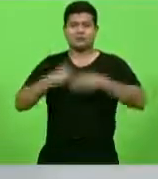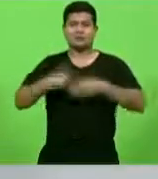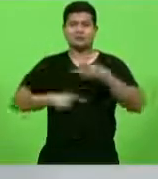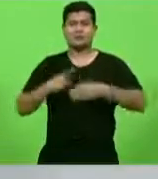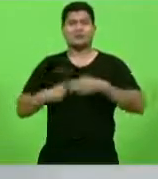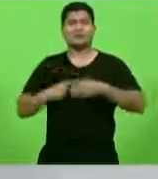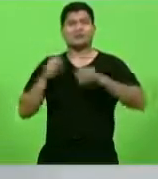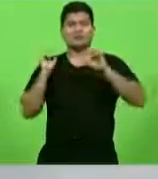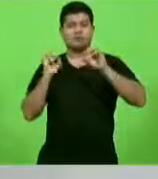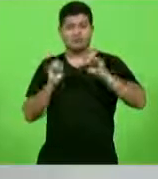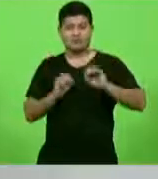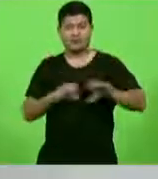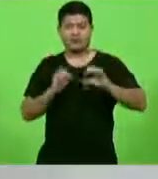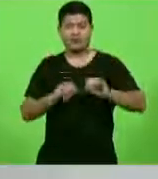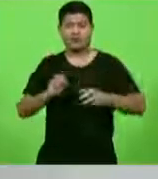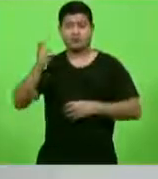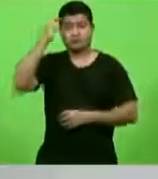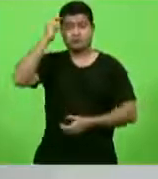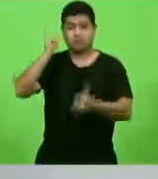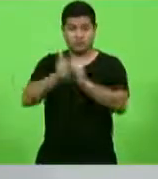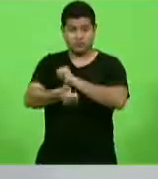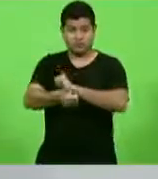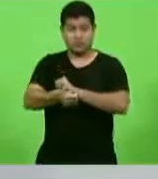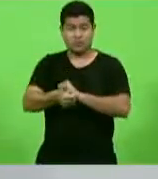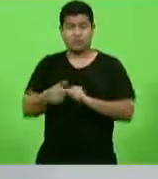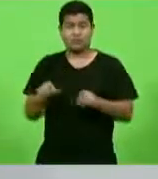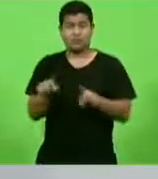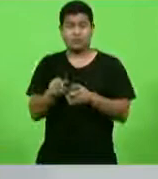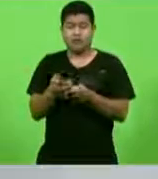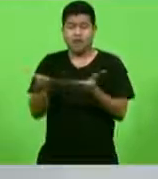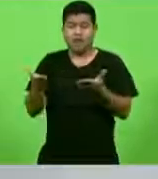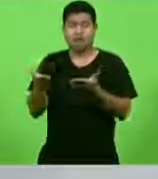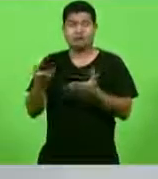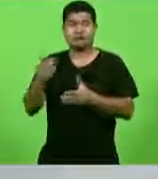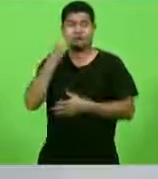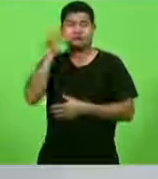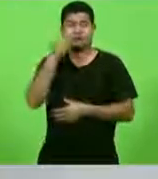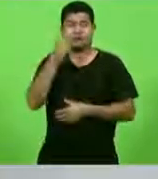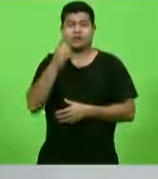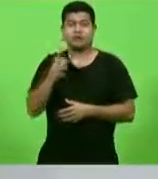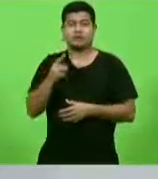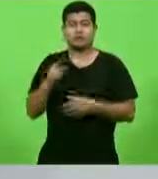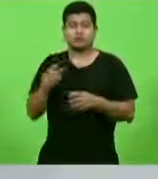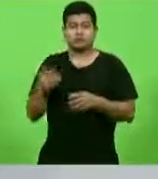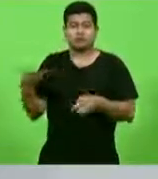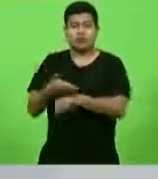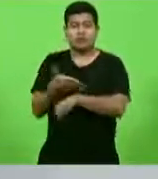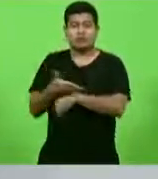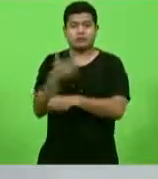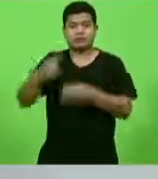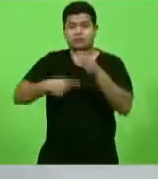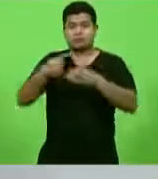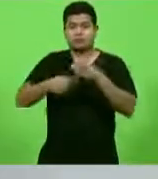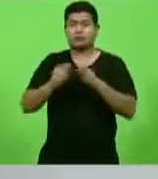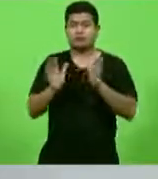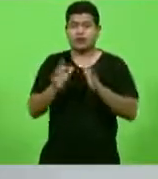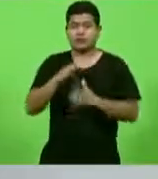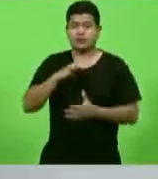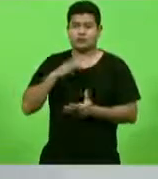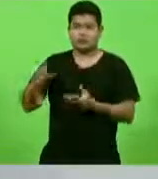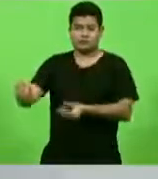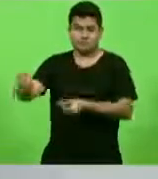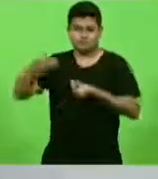Desporto. Os deputados membros da comissão já tinham recebido, agora a gente faz a entrega aos demais colegas